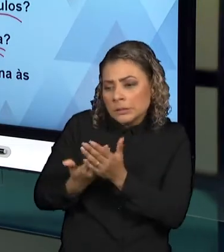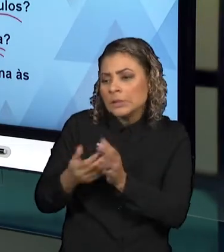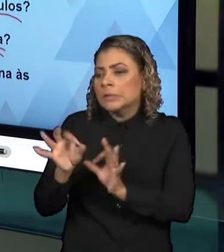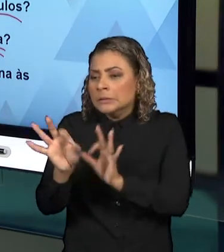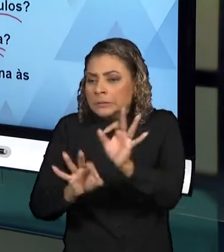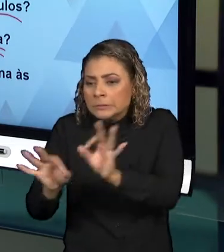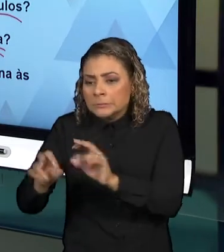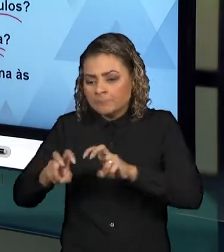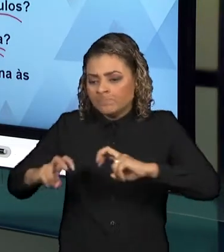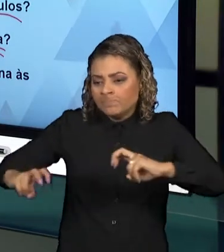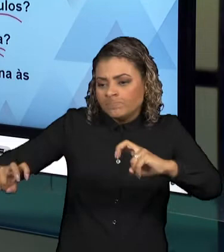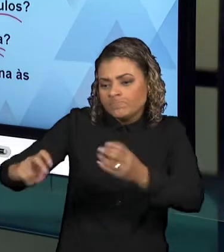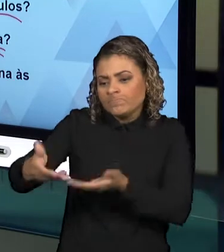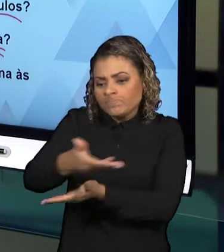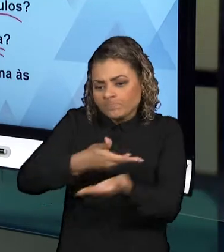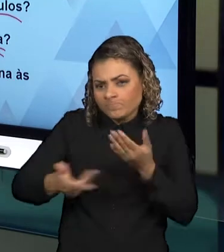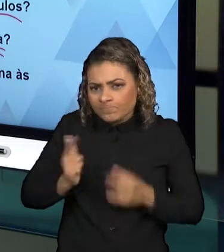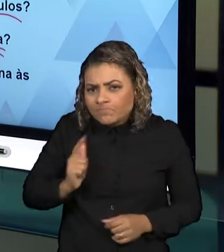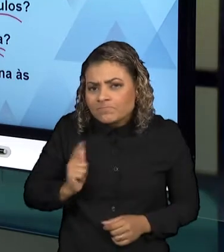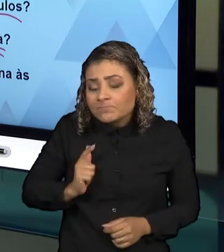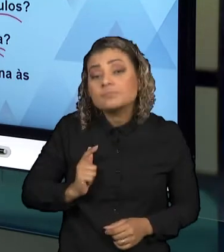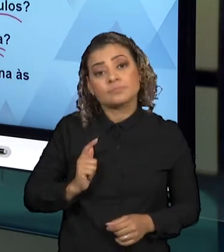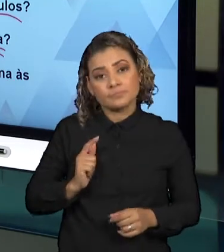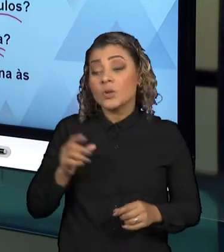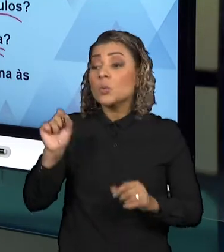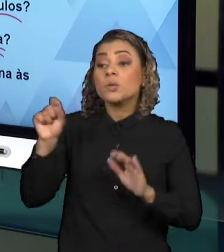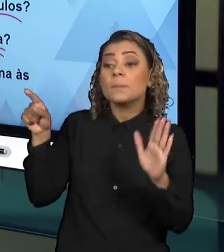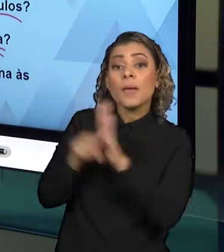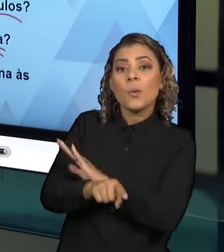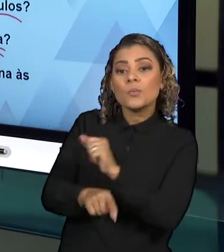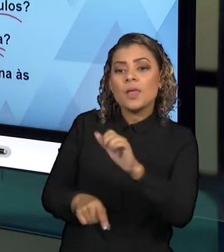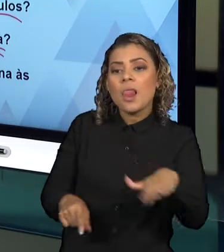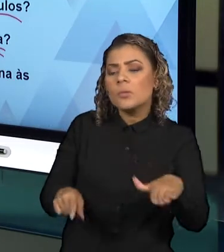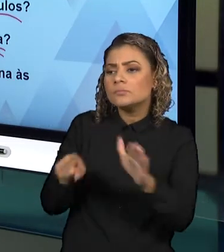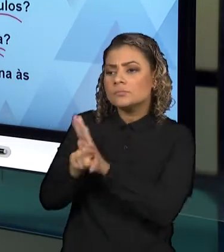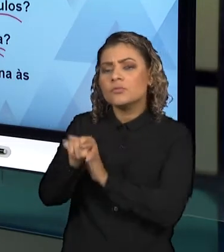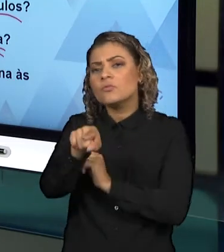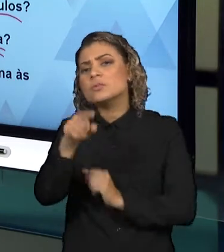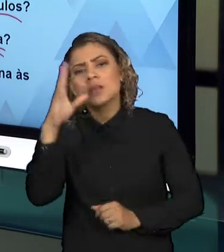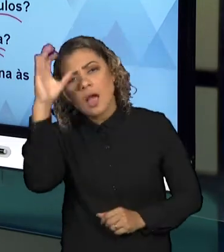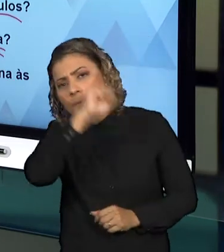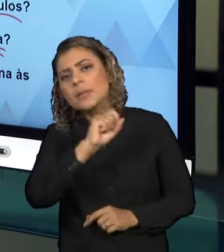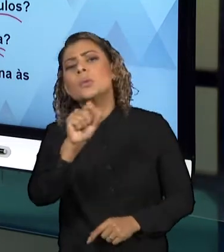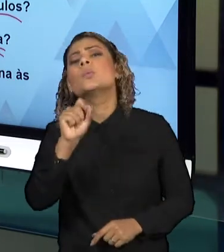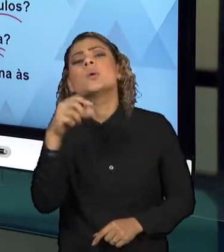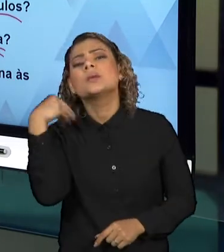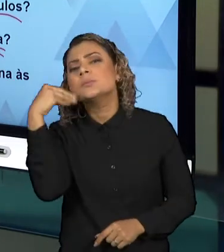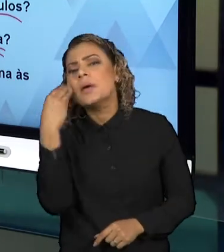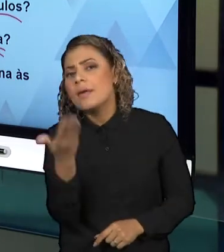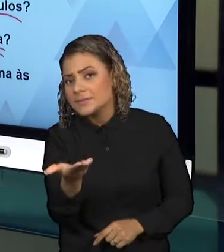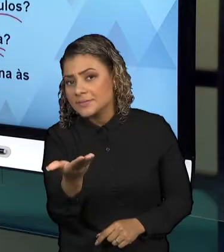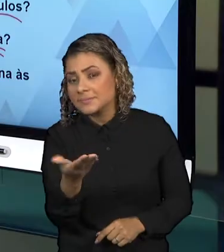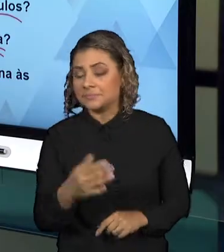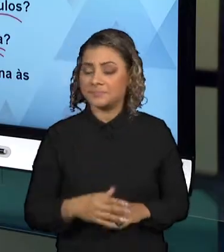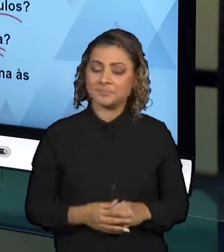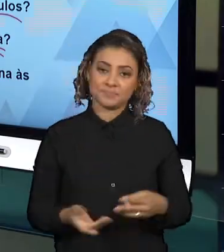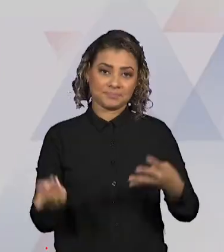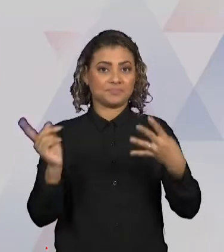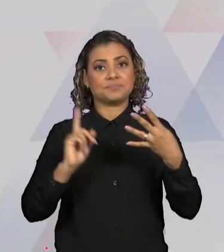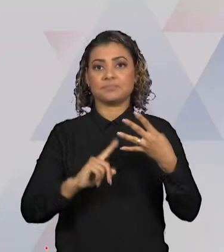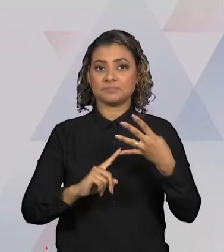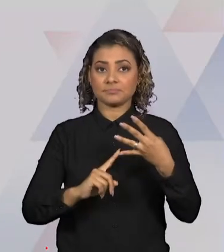como que os estudantes interagiram, o que eles perguntaram, o que você aprendeu com essa experiência? E, por fim,